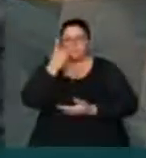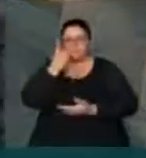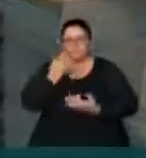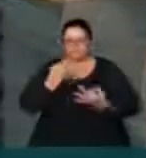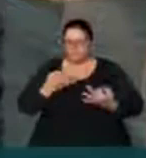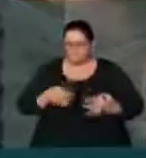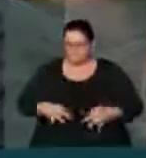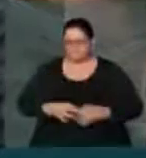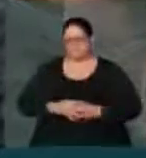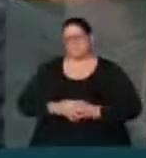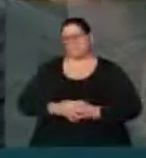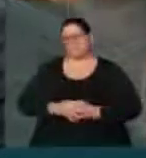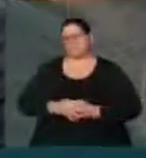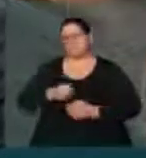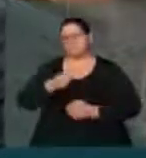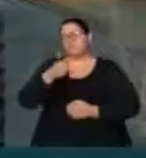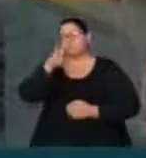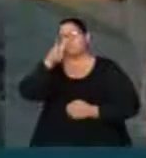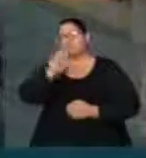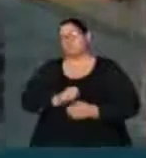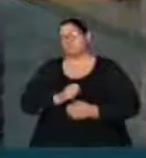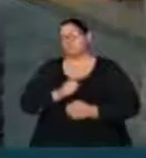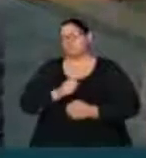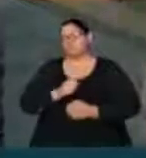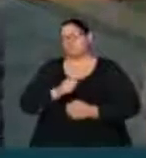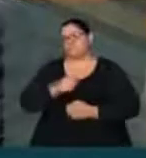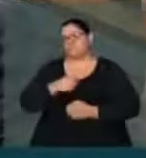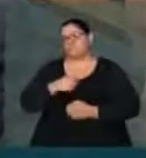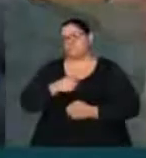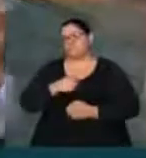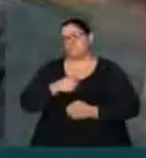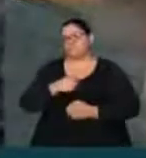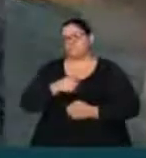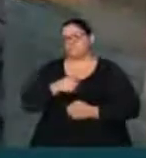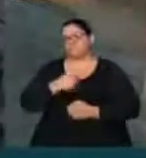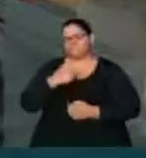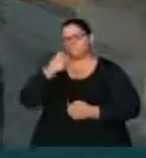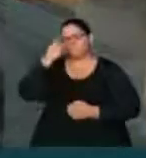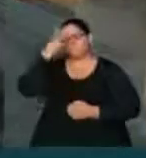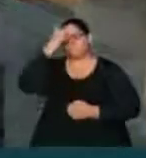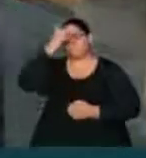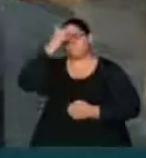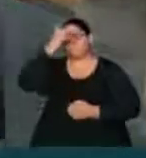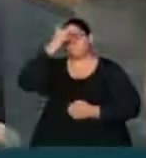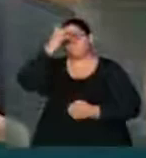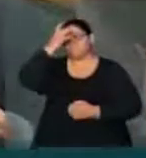quantas vezes eu me julguei impedido em plenário e não votei? é minha consciência